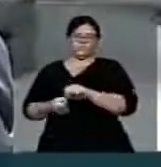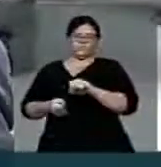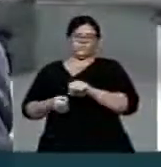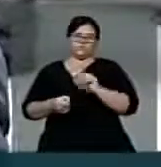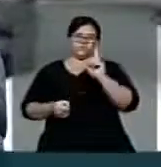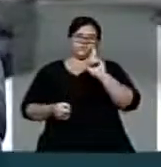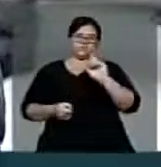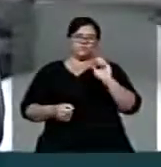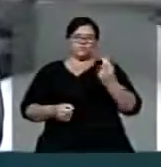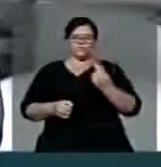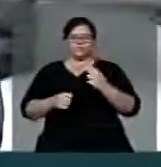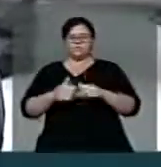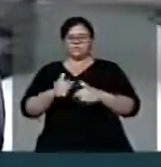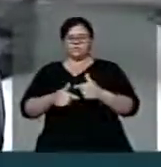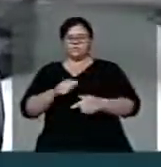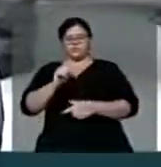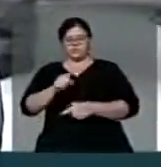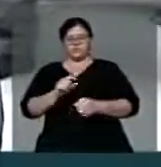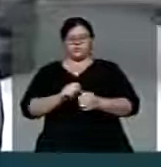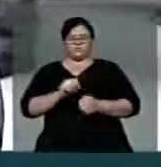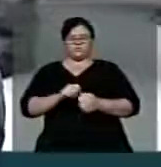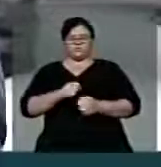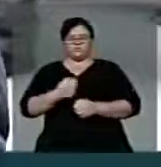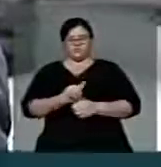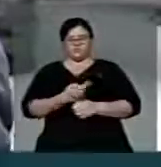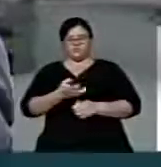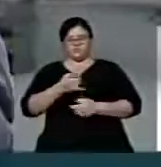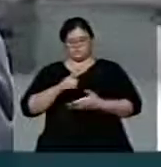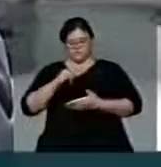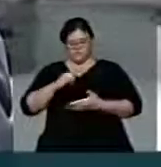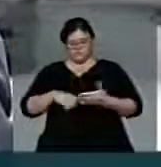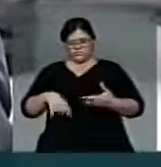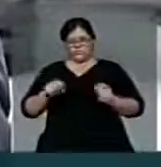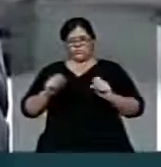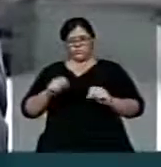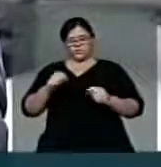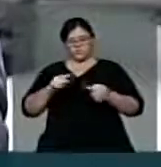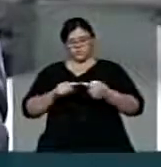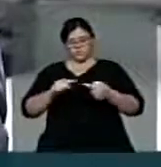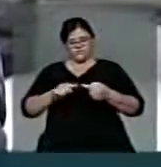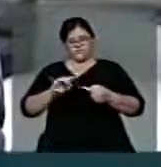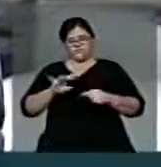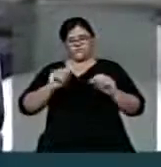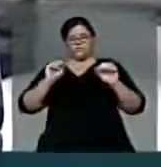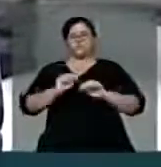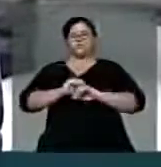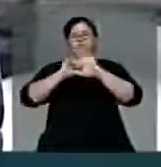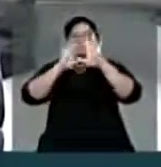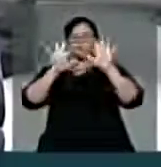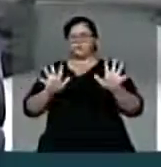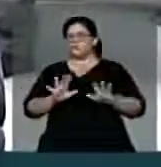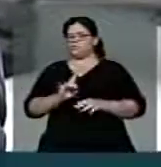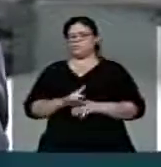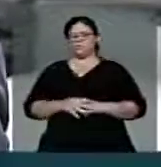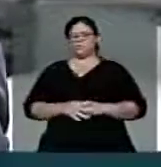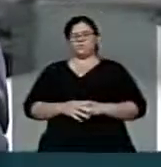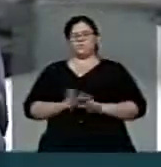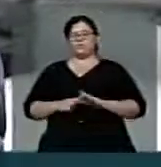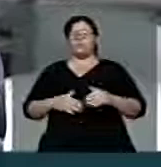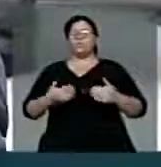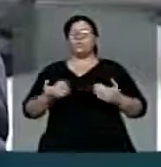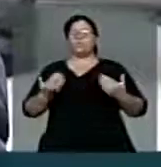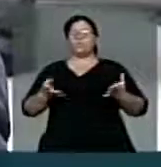encontro às ações dos policiais. Os autos de resistência têm a ver exatamente em esclarecer, esclarecer quando